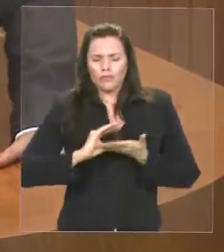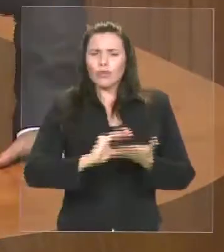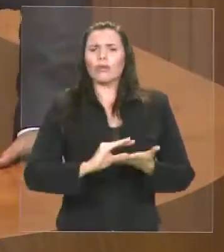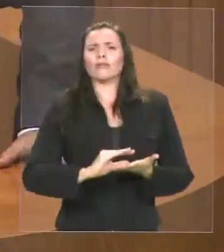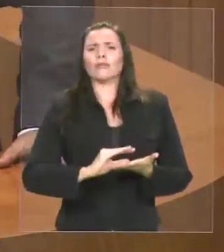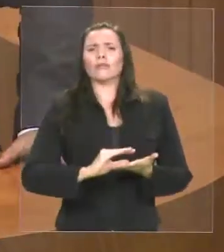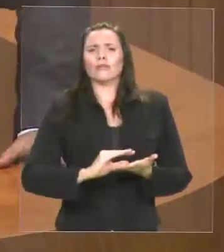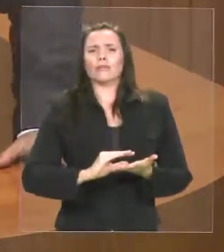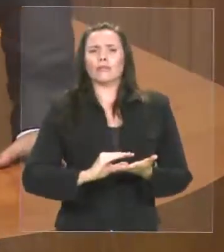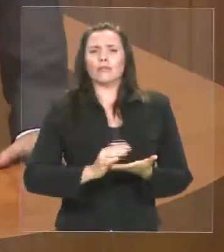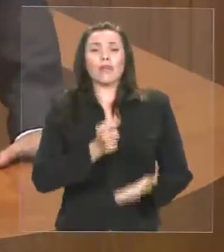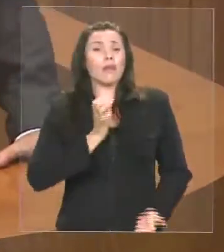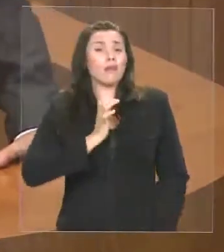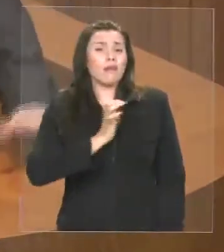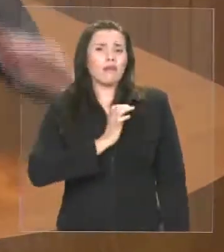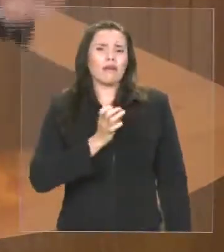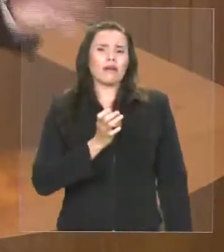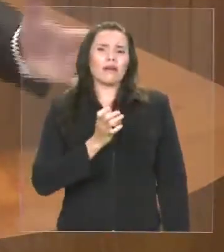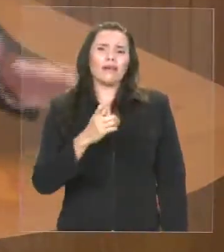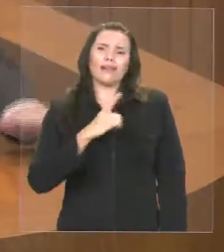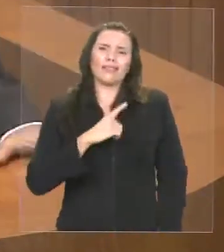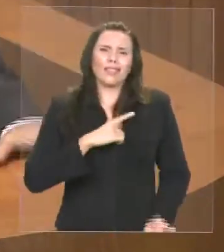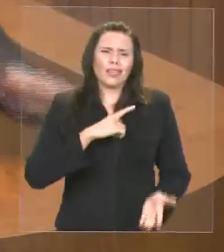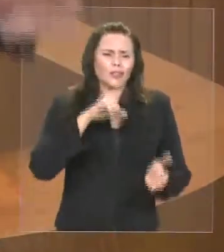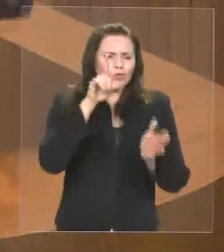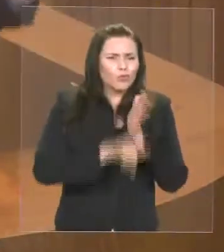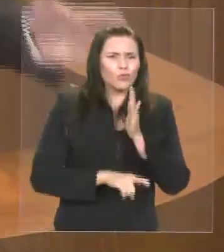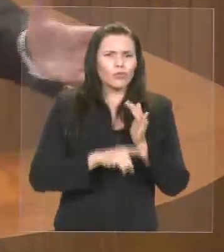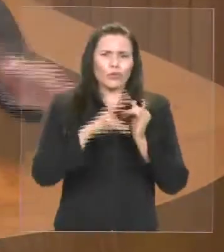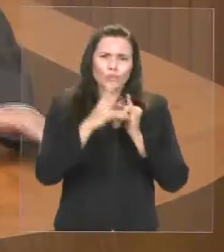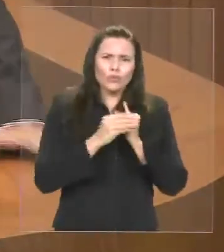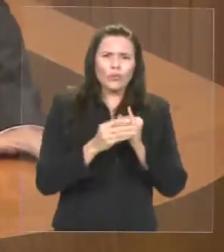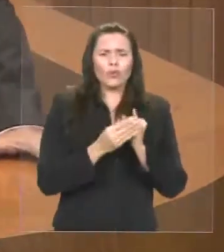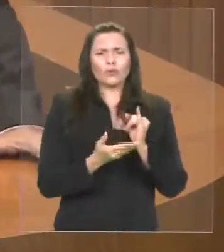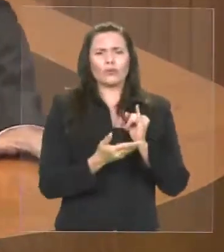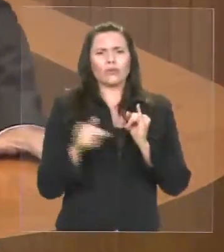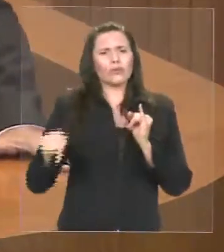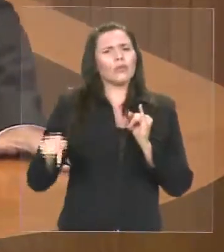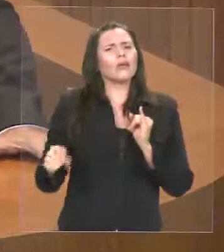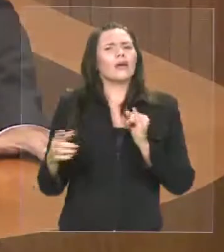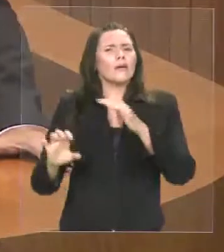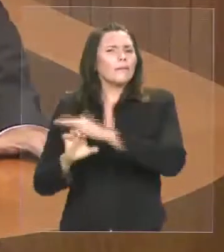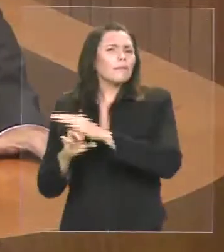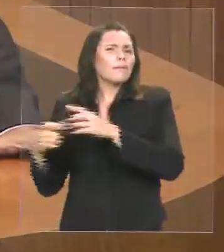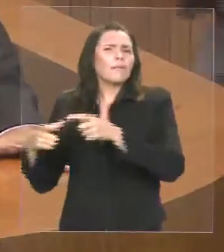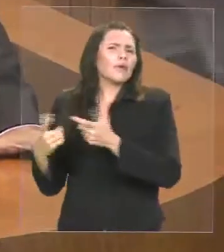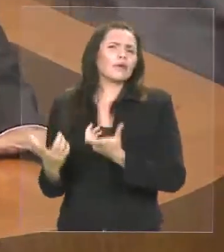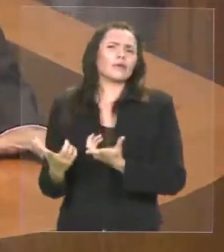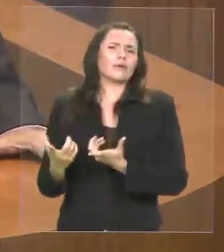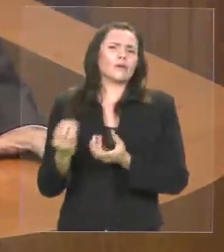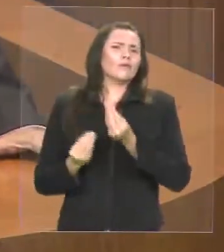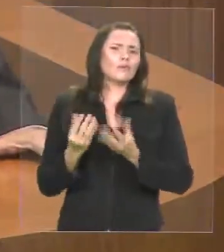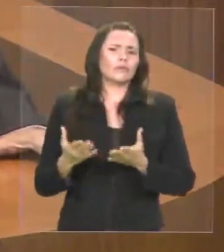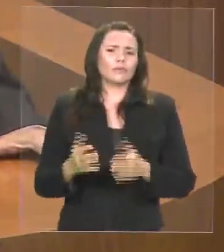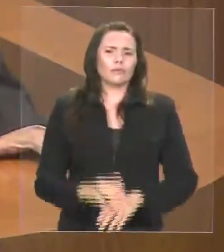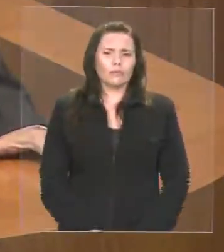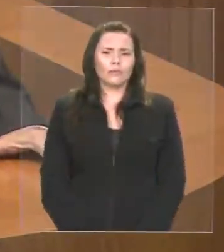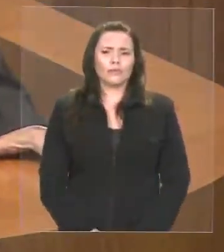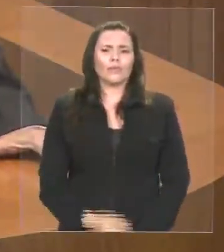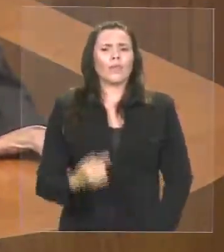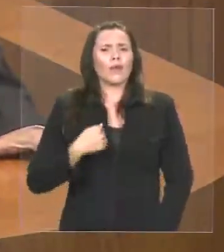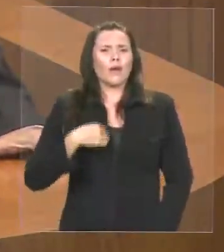deputados da base do governo para que procurem o governo e busquem o diálogo com os empresários. Aqui eu tenho uma série de empresários